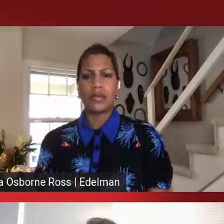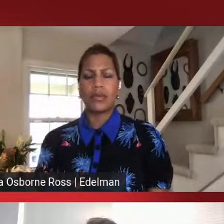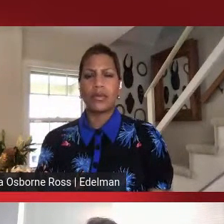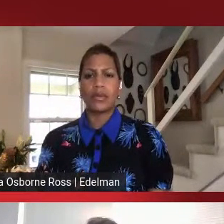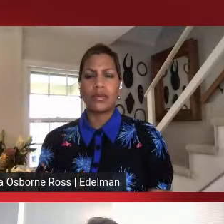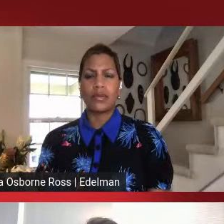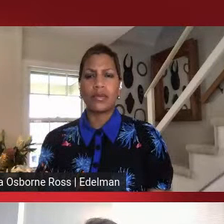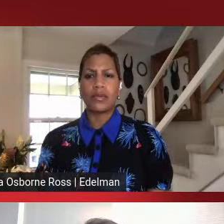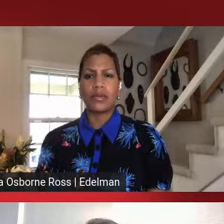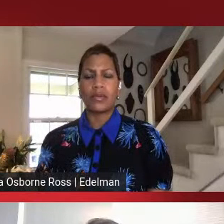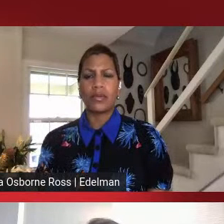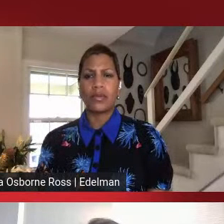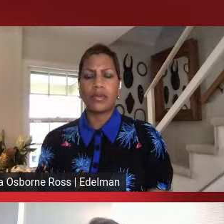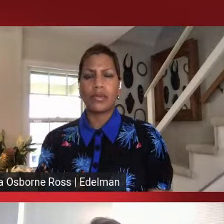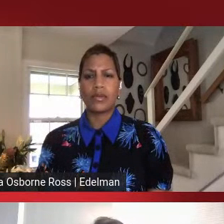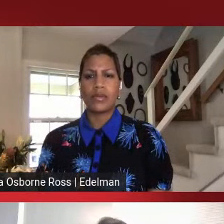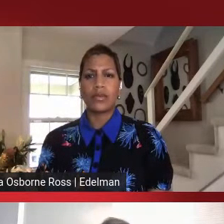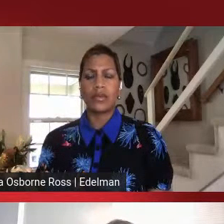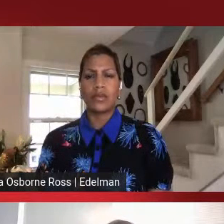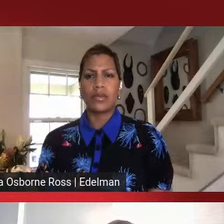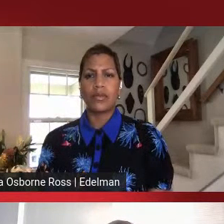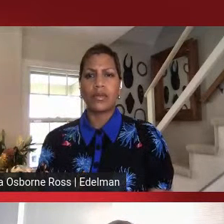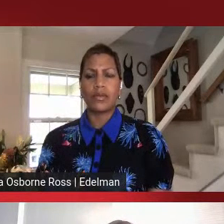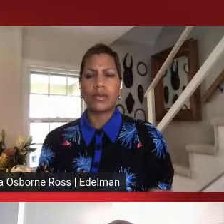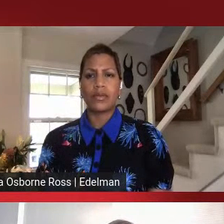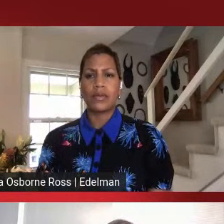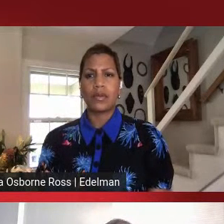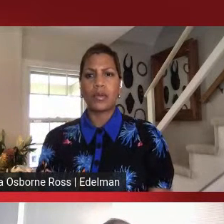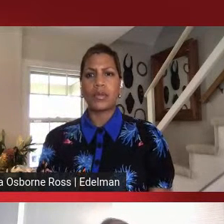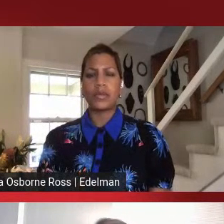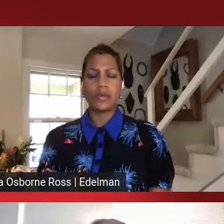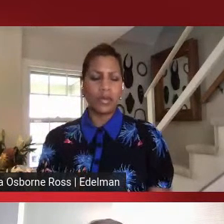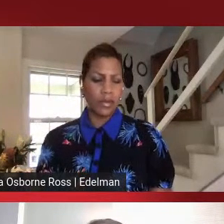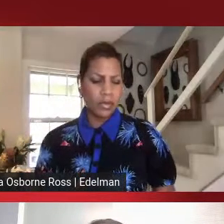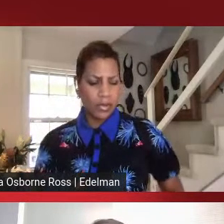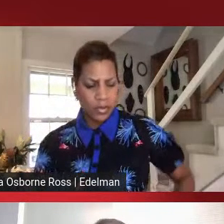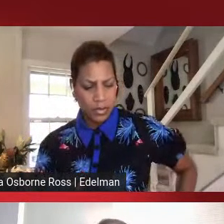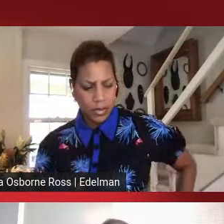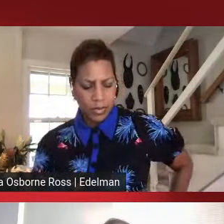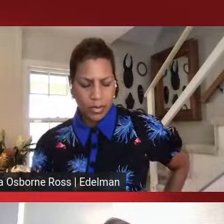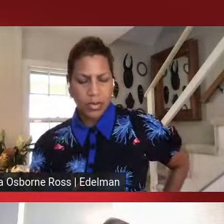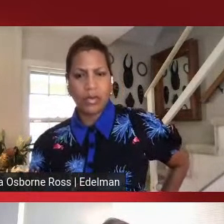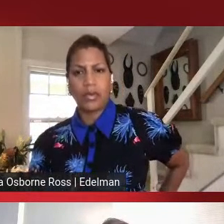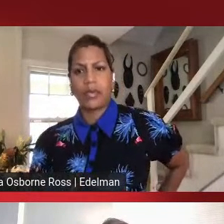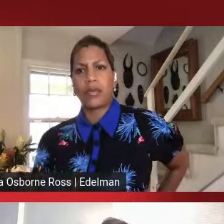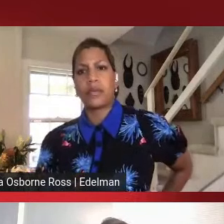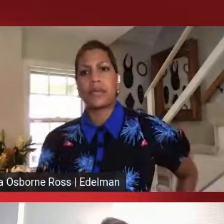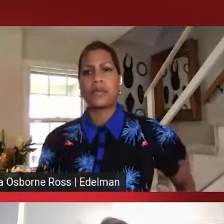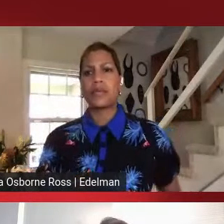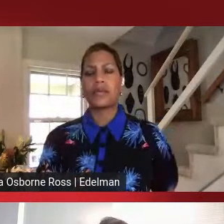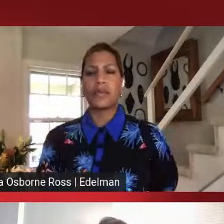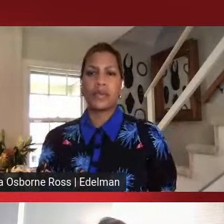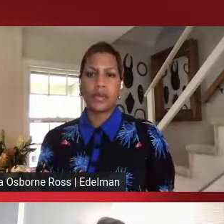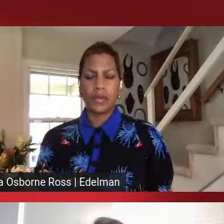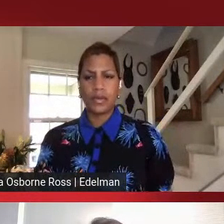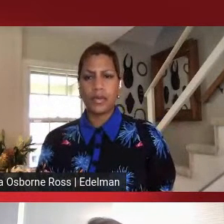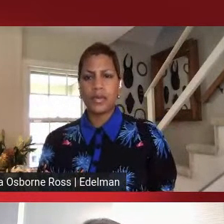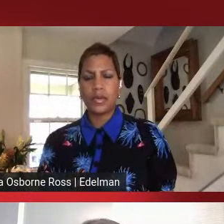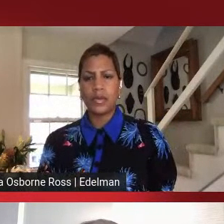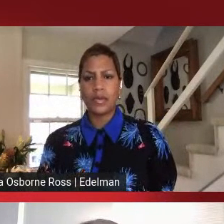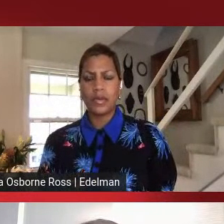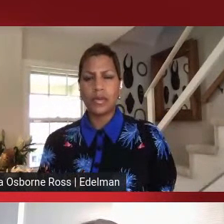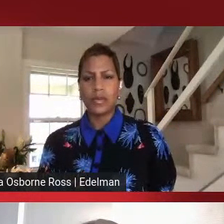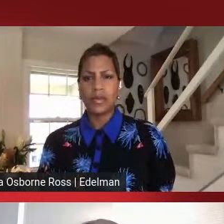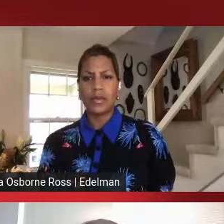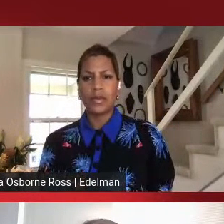Então, a gente tem feito tudo o que podemos Para realmente reduzir esse racismo estrutural E institucional E, principalmente, criar essa